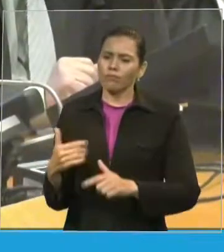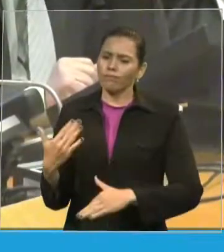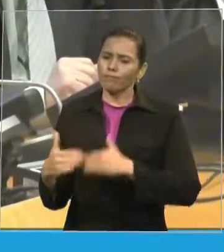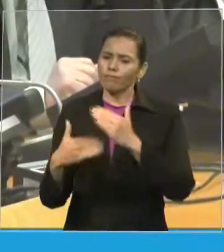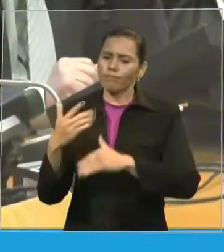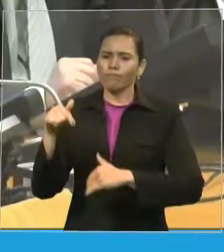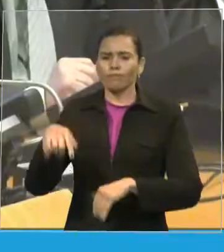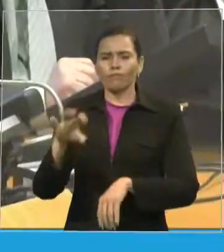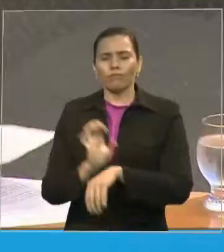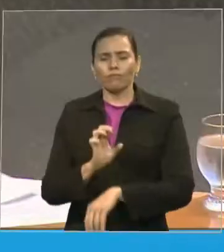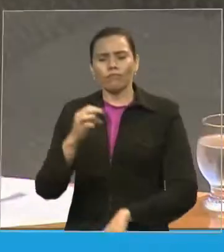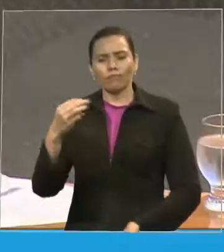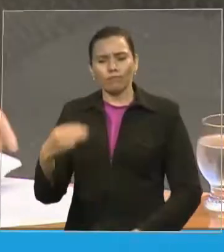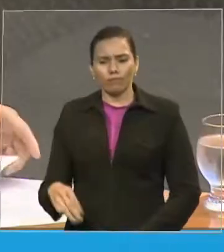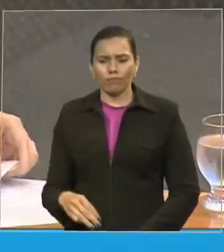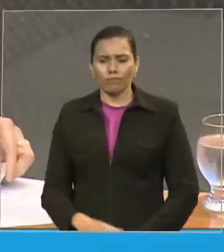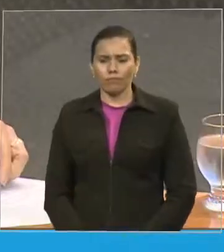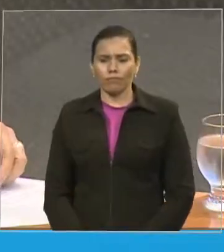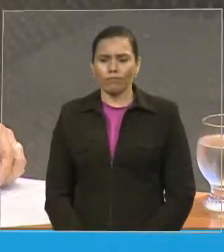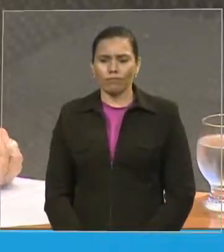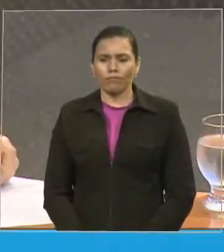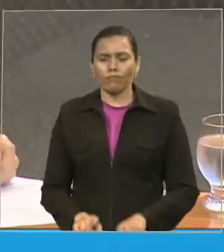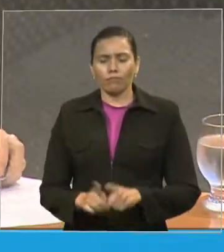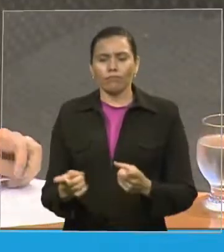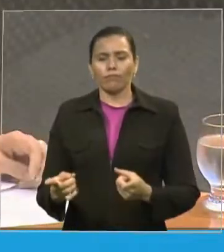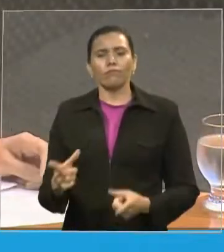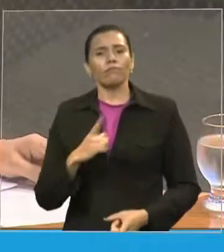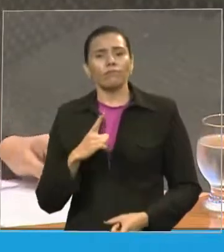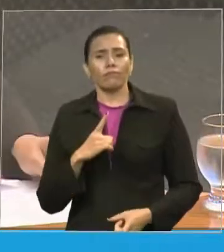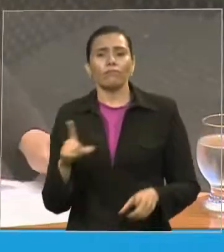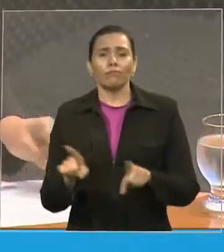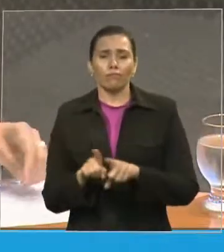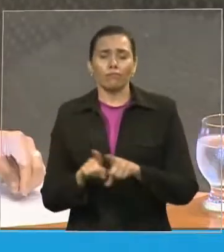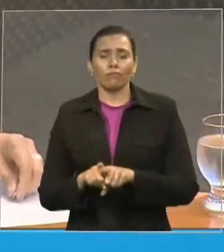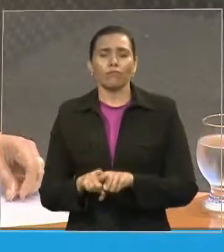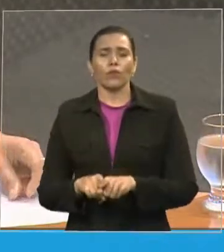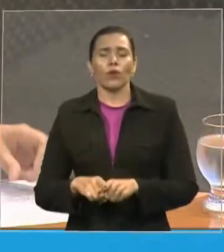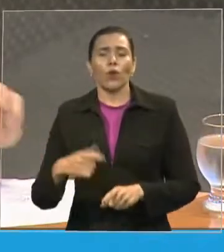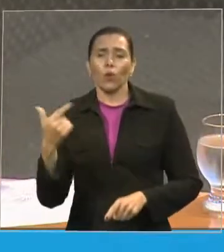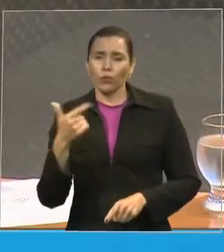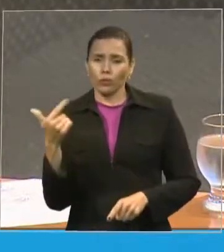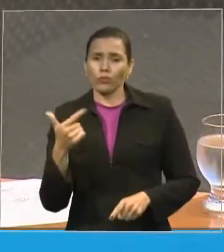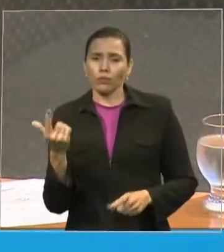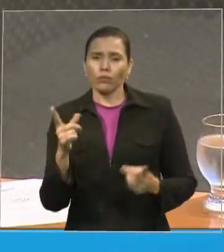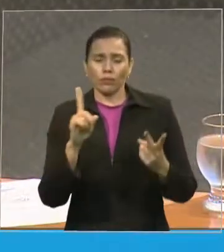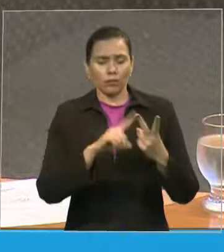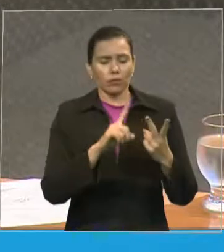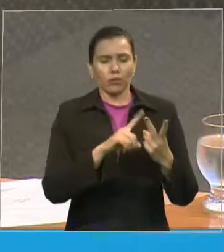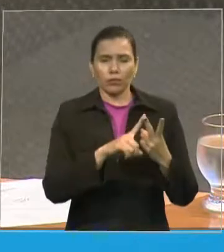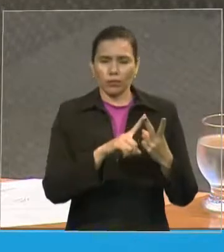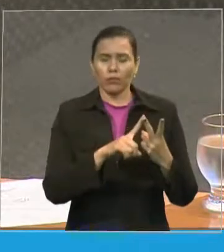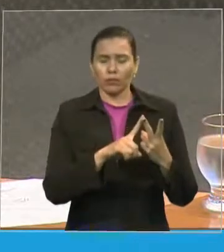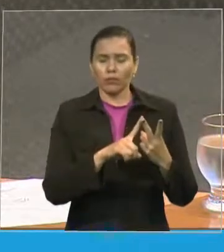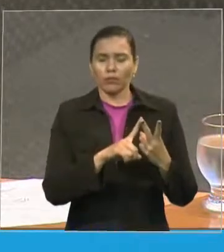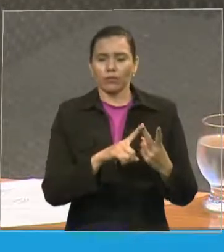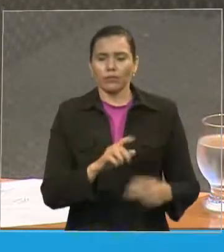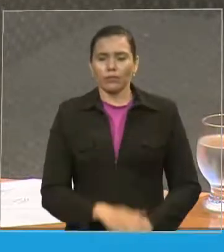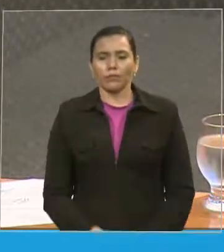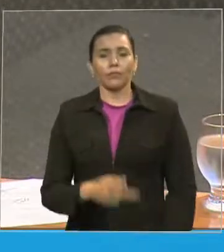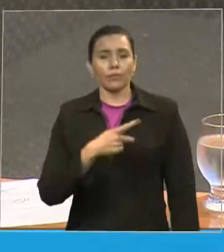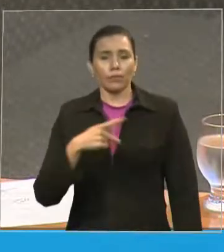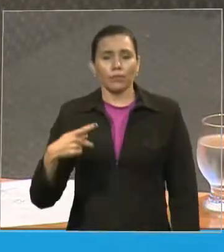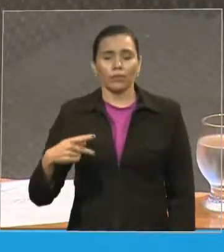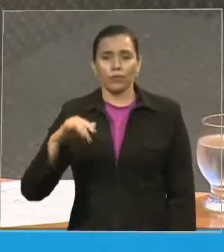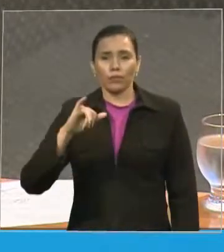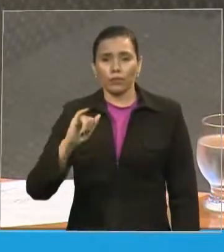Mas, nós também temos um segundo homenageado, agora eu vou falar do nosso segundo homenageado, que é o pastor Ivan